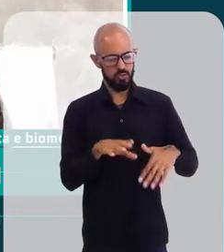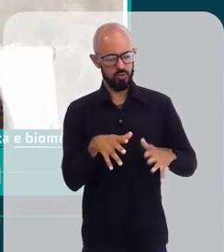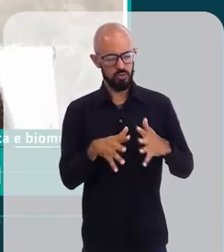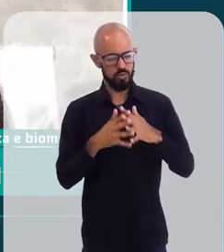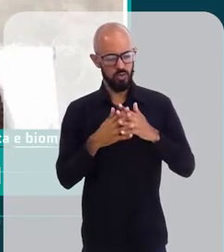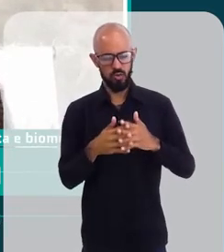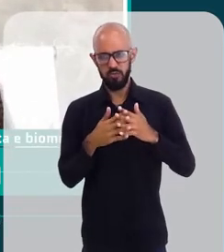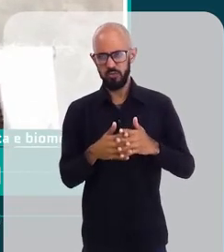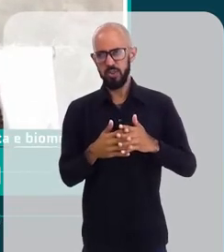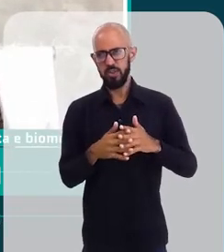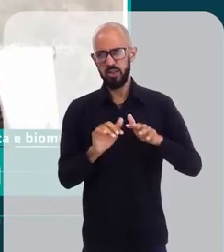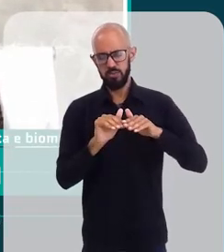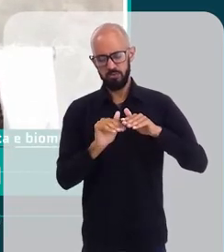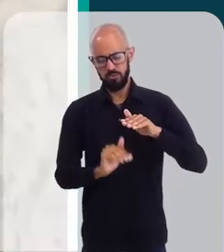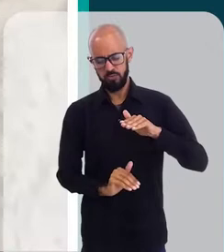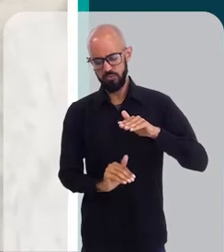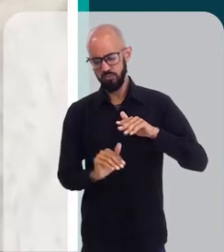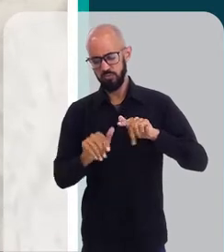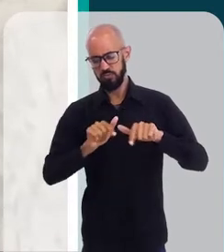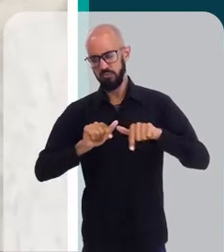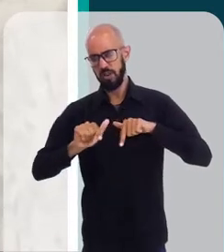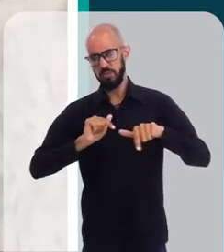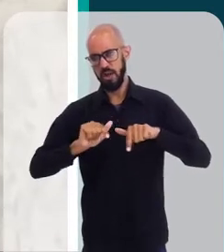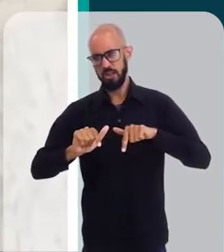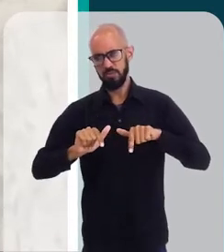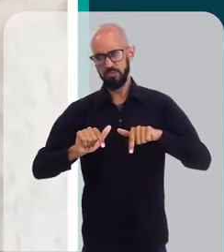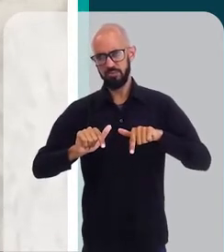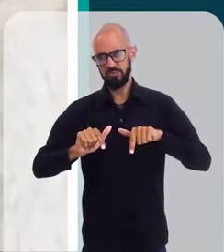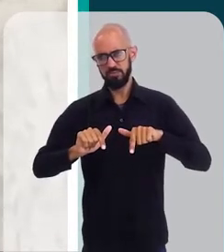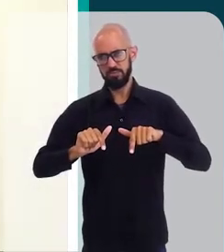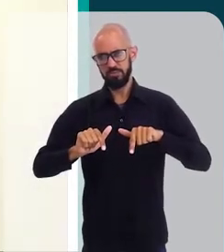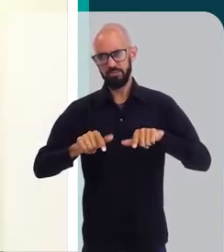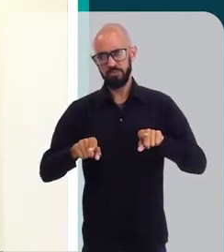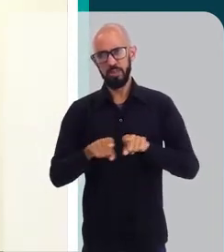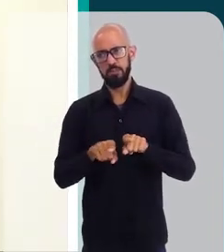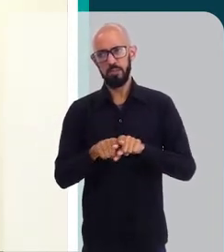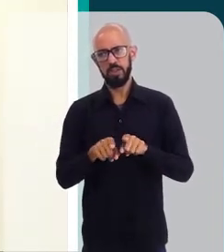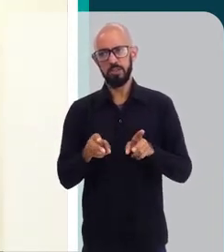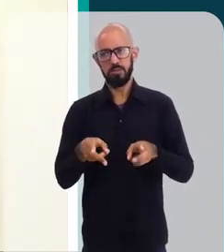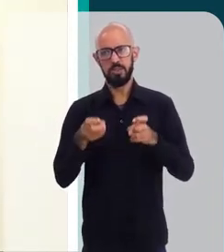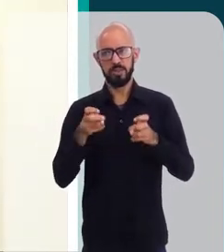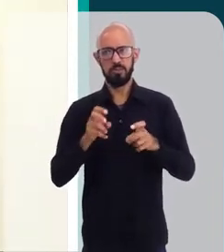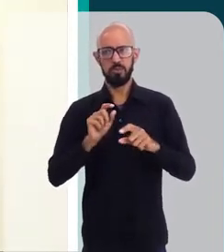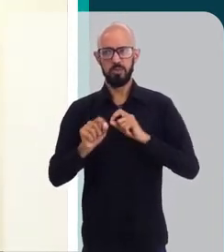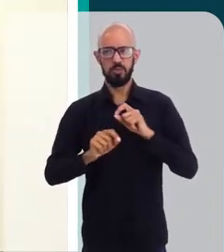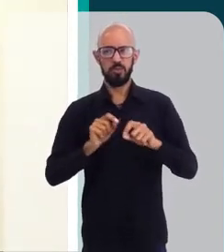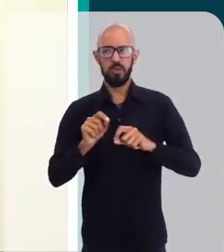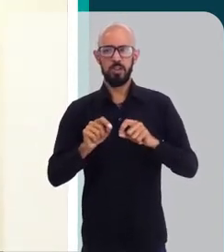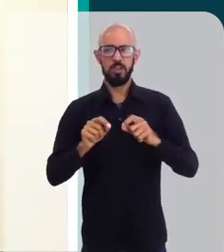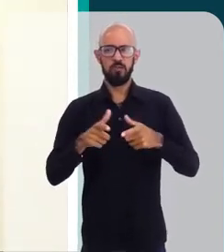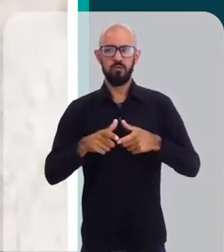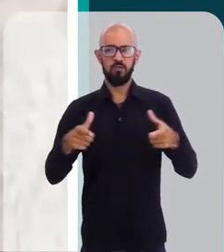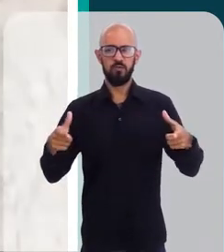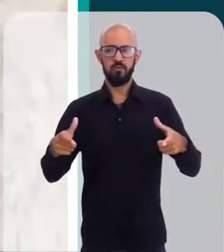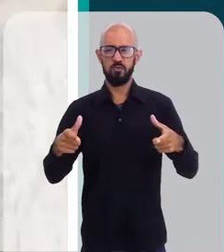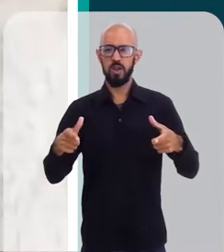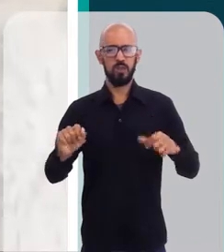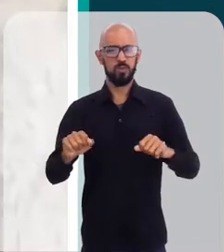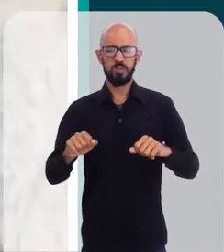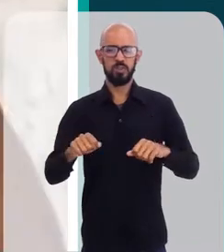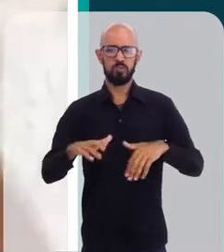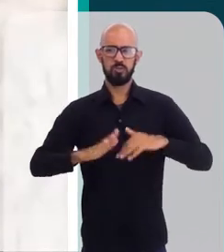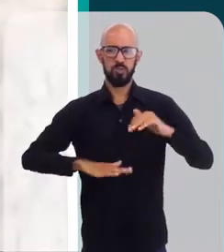confundido com subempregos, a gente pode falar sobre isso, a gente observa também que muitos profissionais da